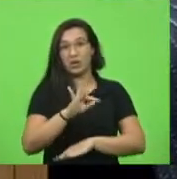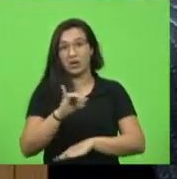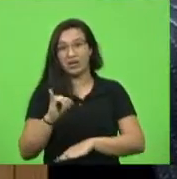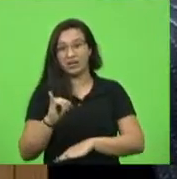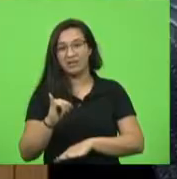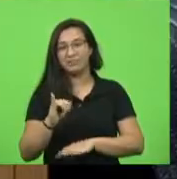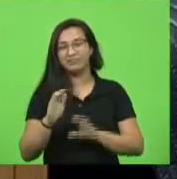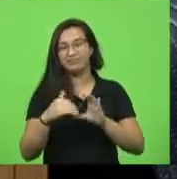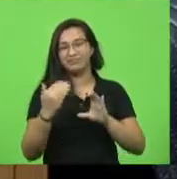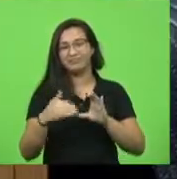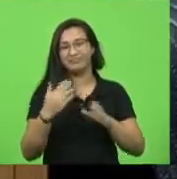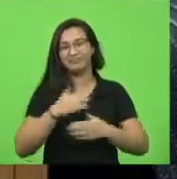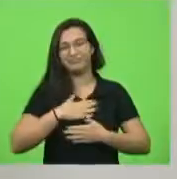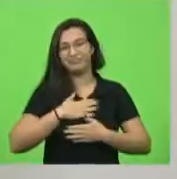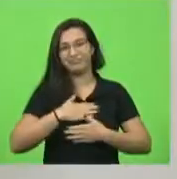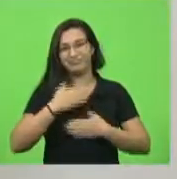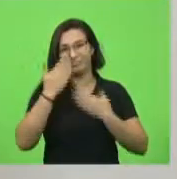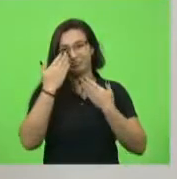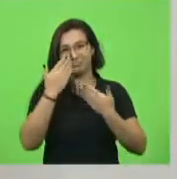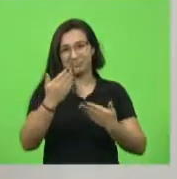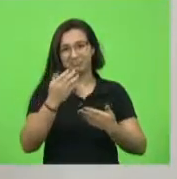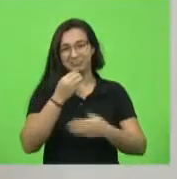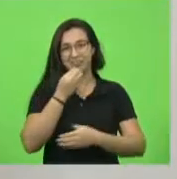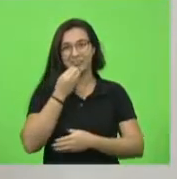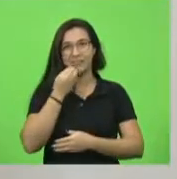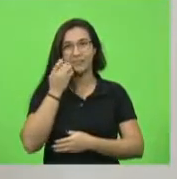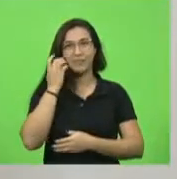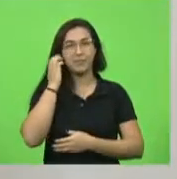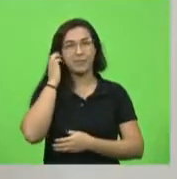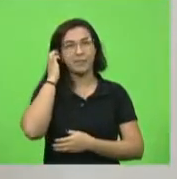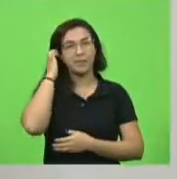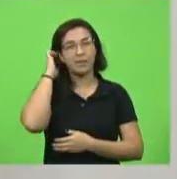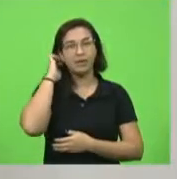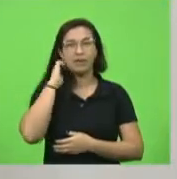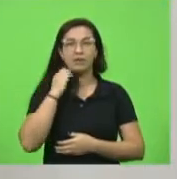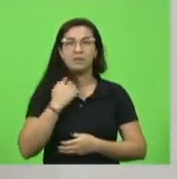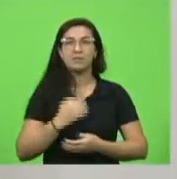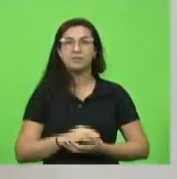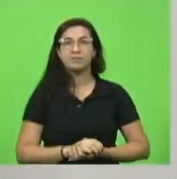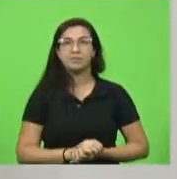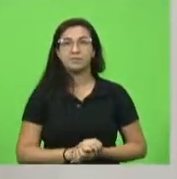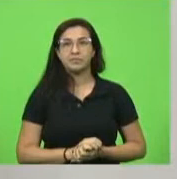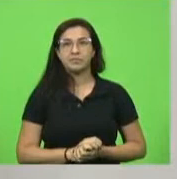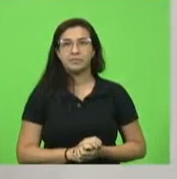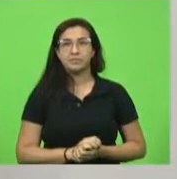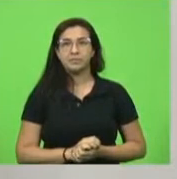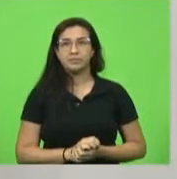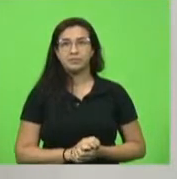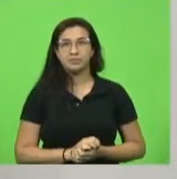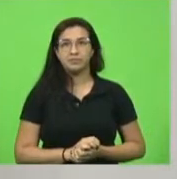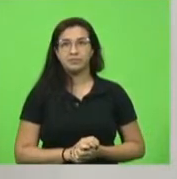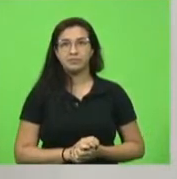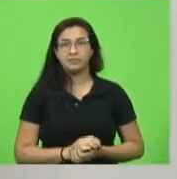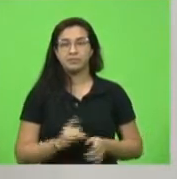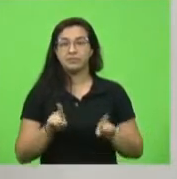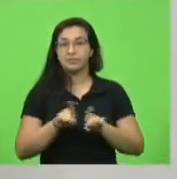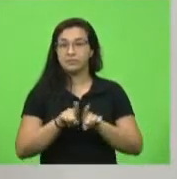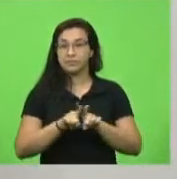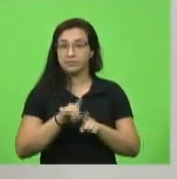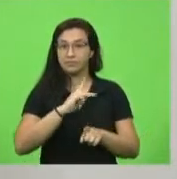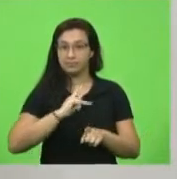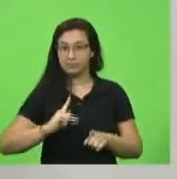gratificantes. Muito obrigada. Obrigada, meu amor. Bom, eu quero aqui também, senhor presidente,